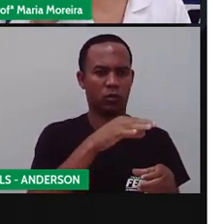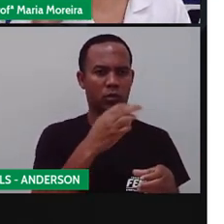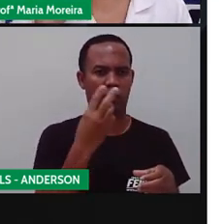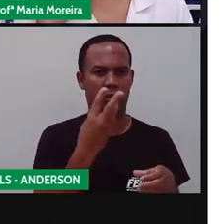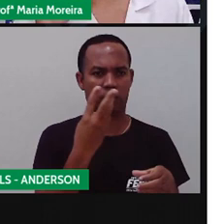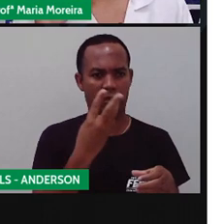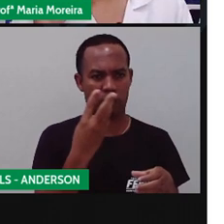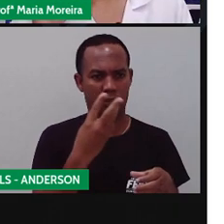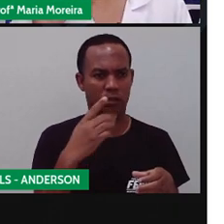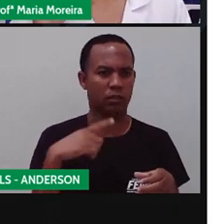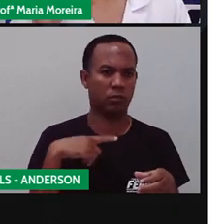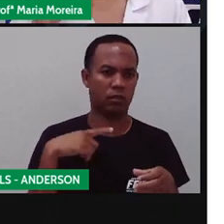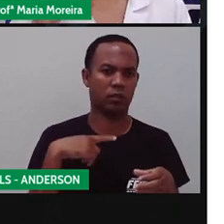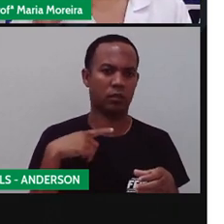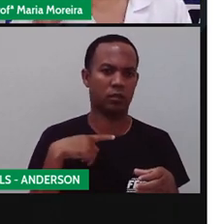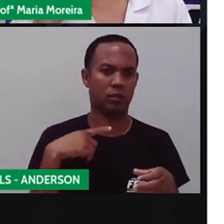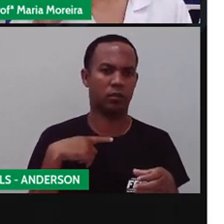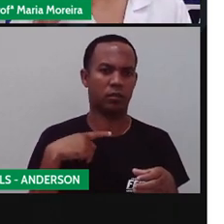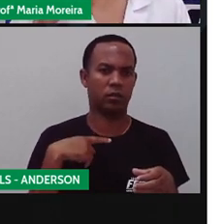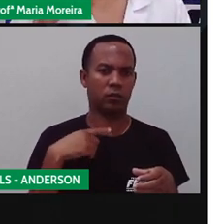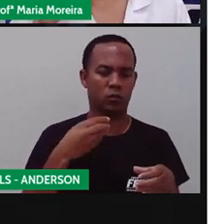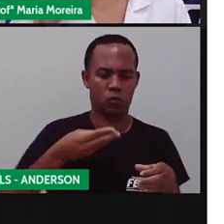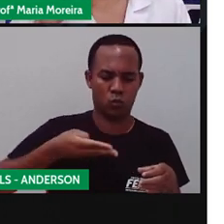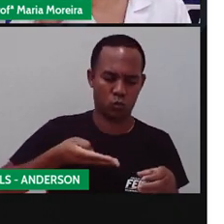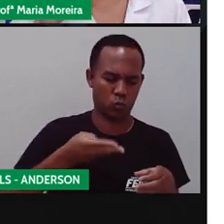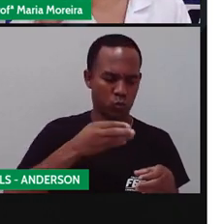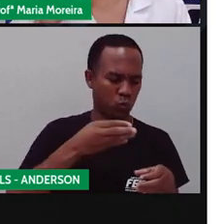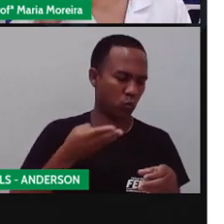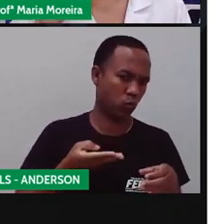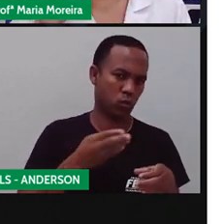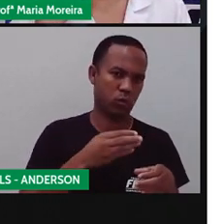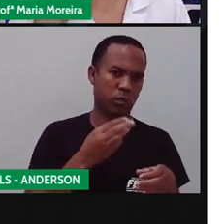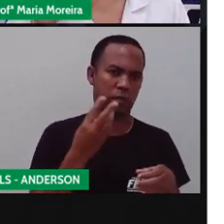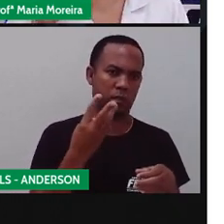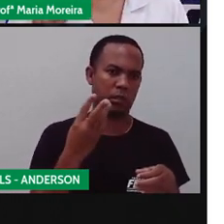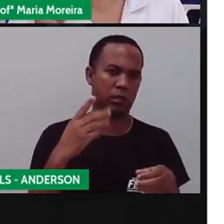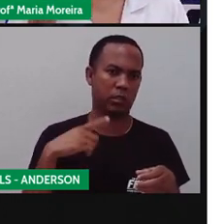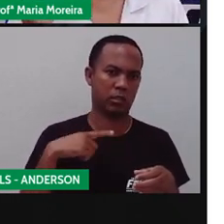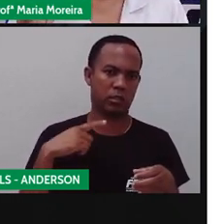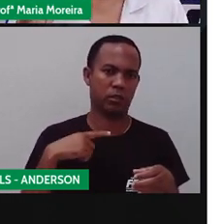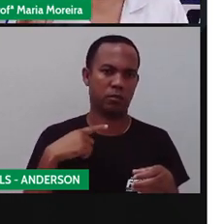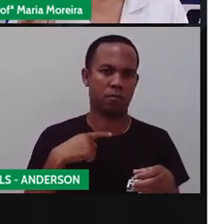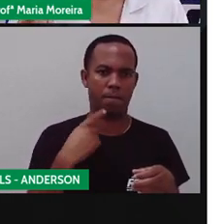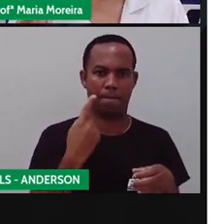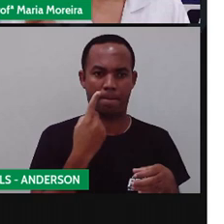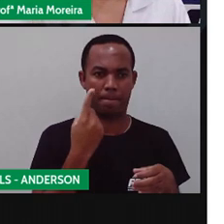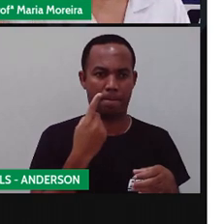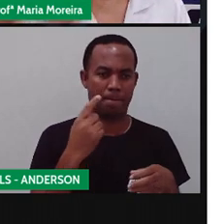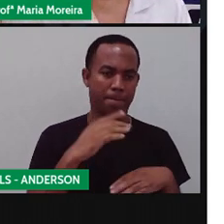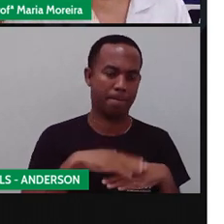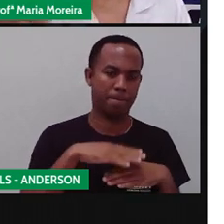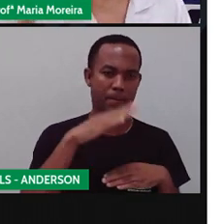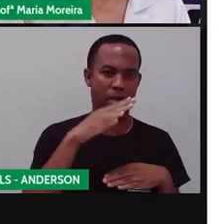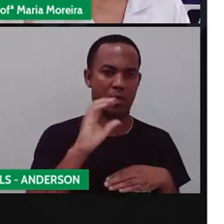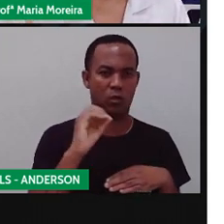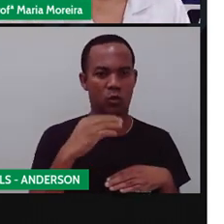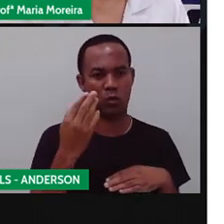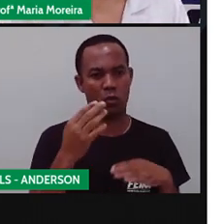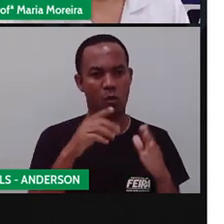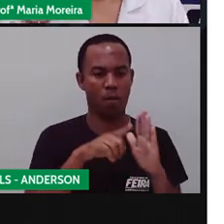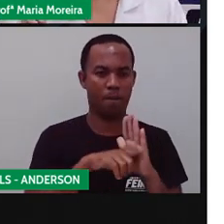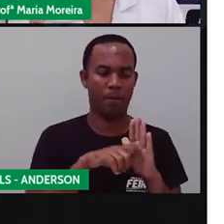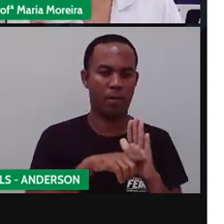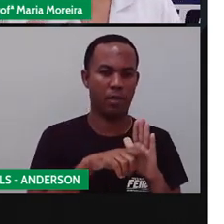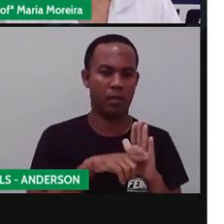de colheres você tem. A de sopa, sobremesa e chá. A de sopa é a colher maior, né? Sopa porque cabe